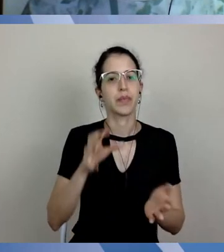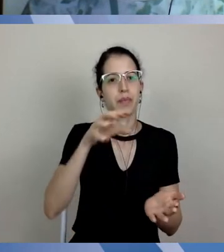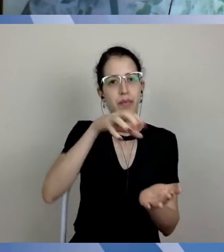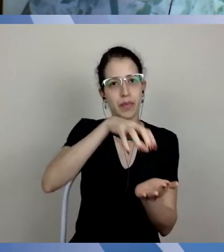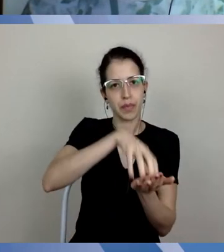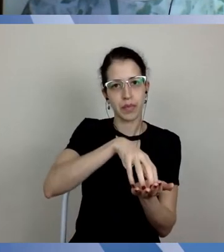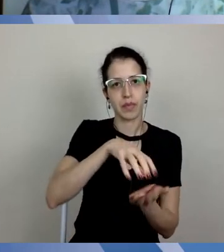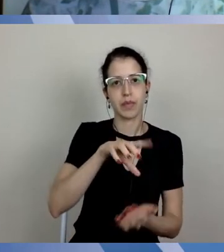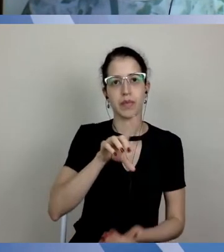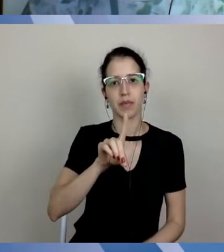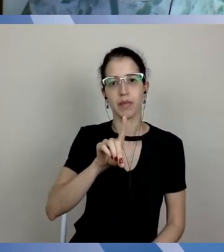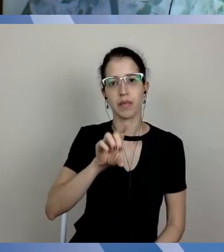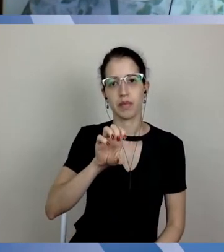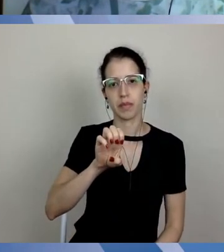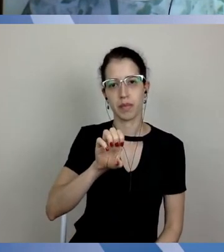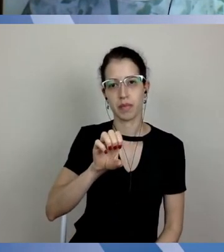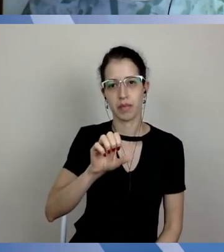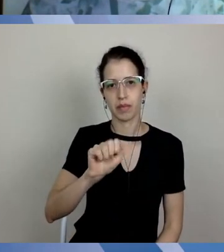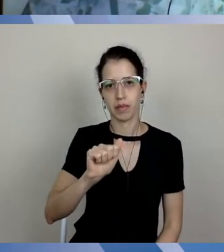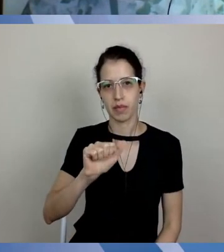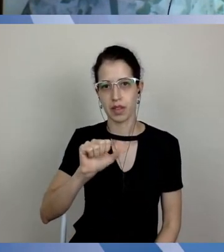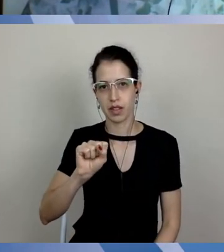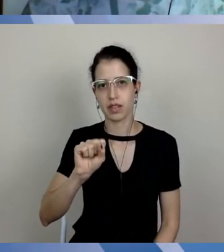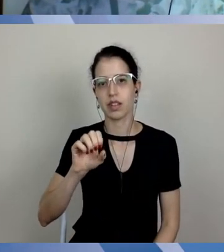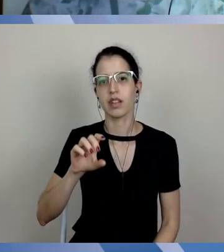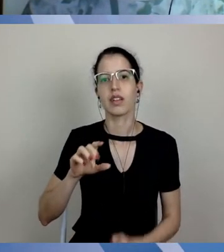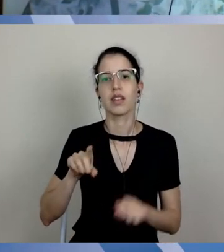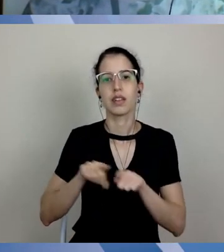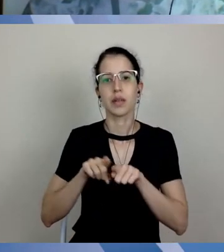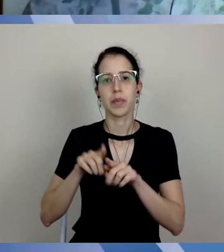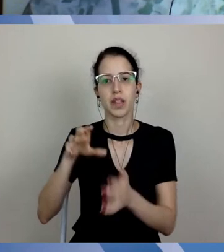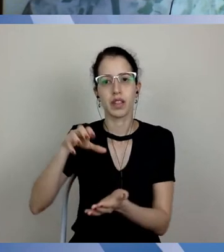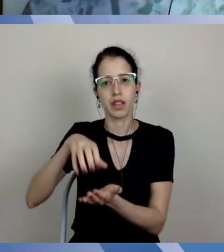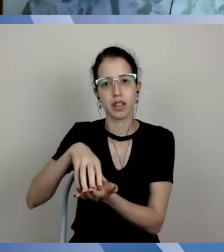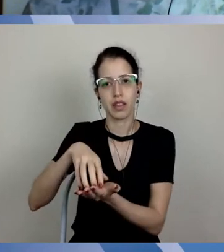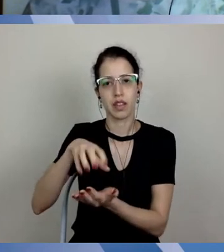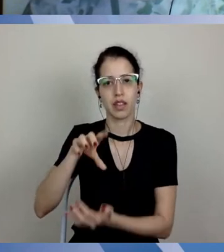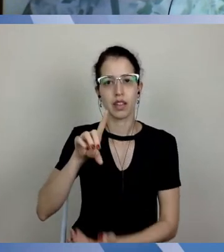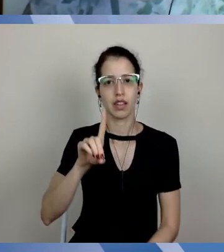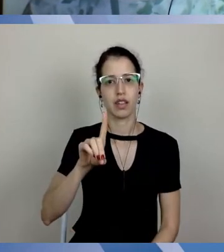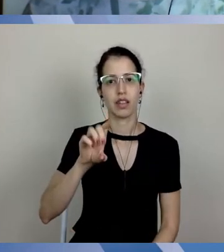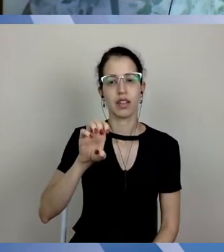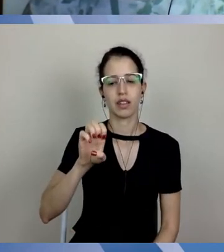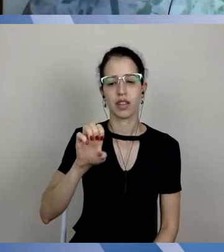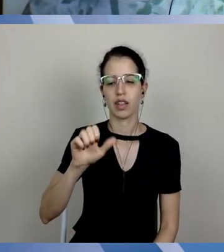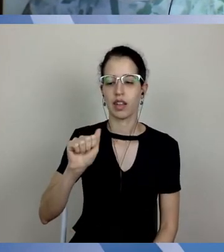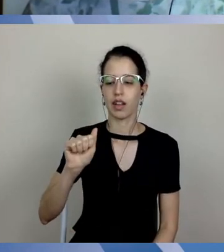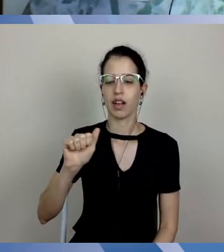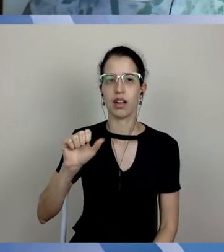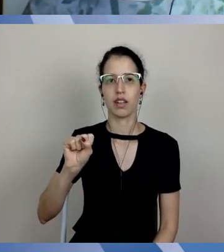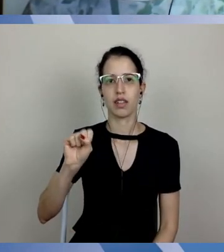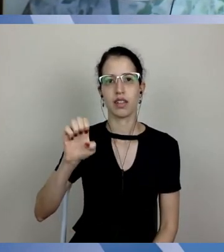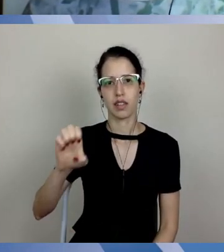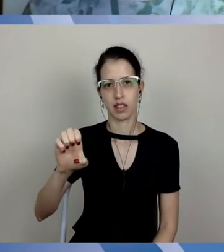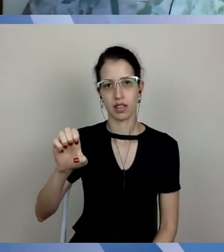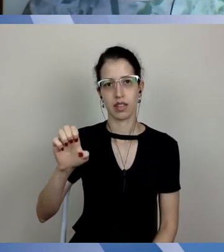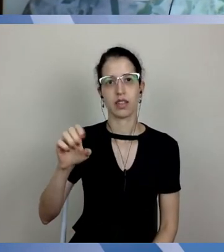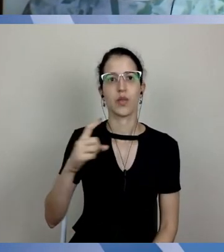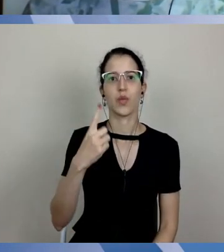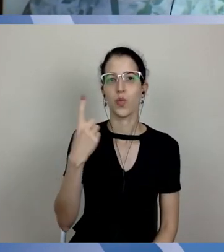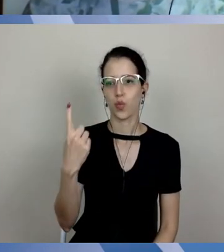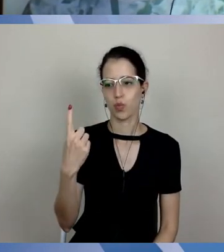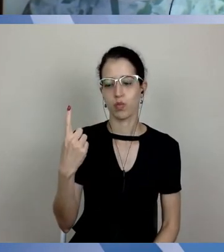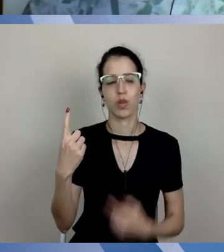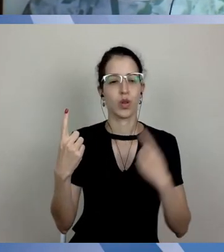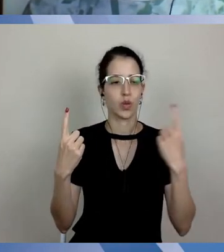dos DEASES, pelo menos um profissional de cada DES, do DES e dos DEASES, então, nós teremos um profissional de cada